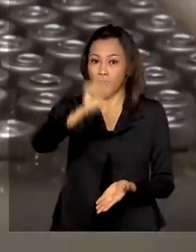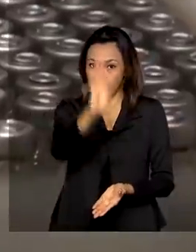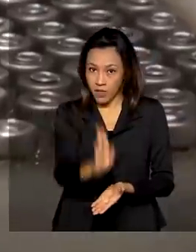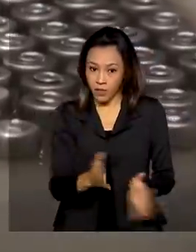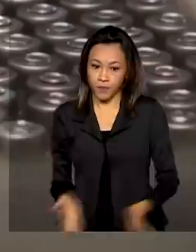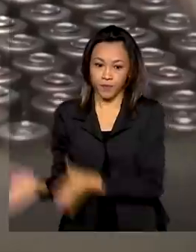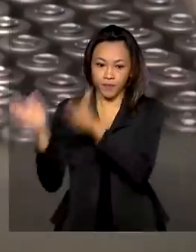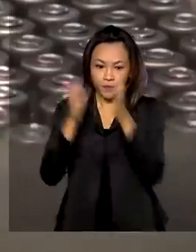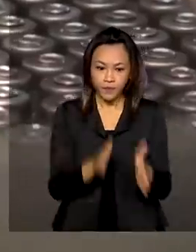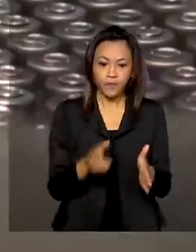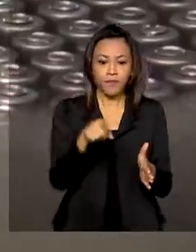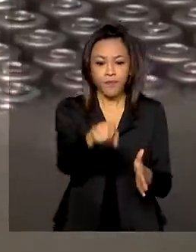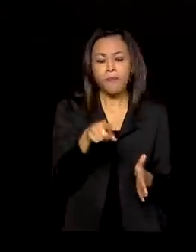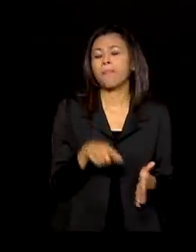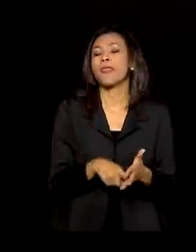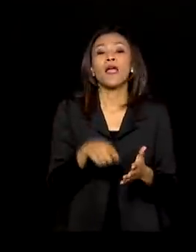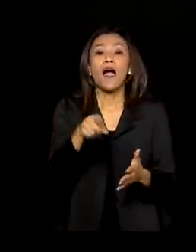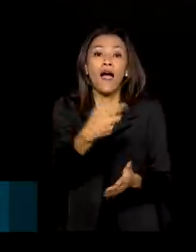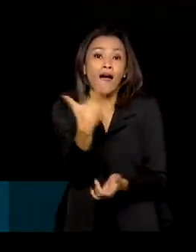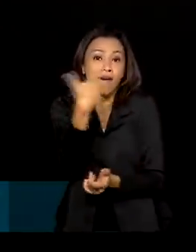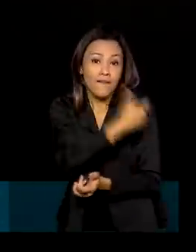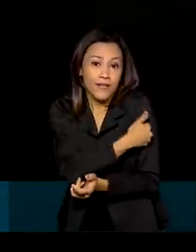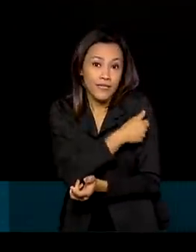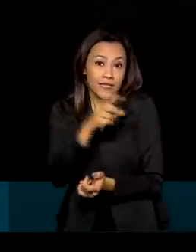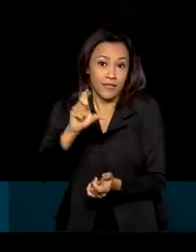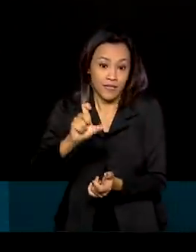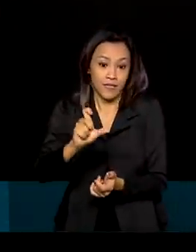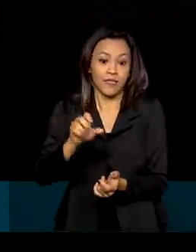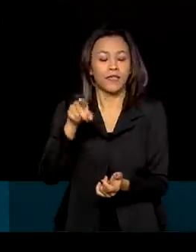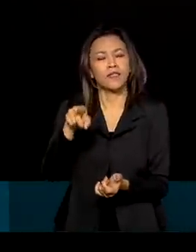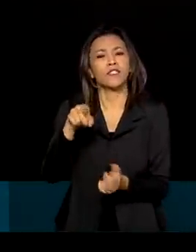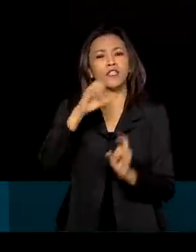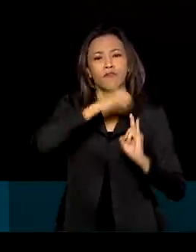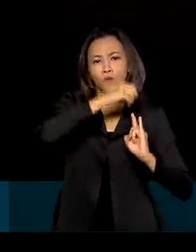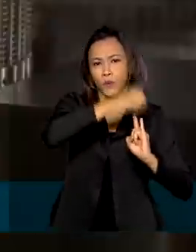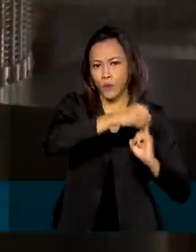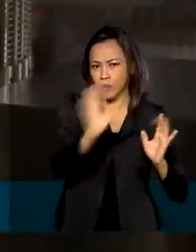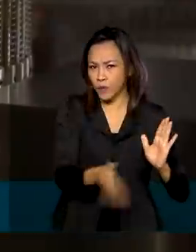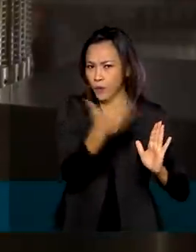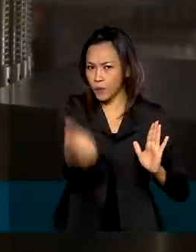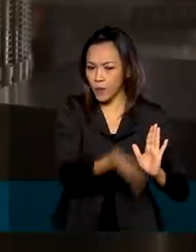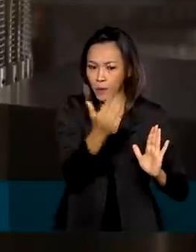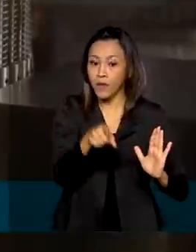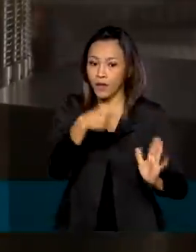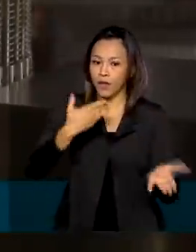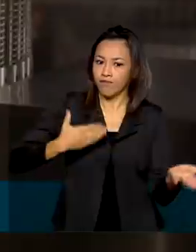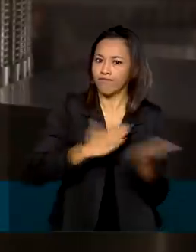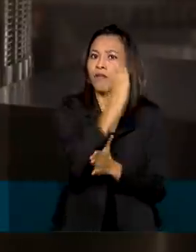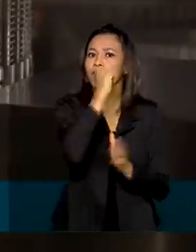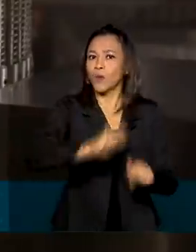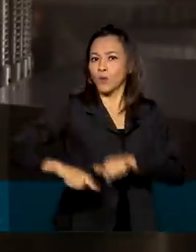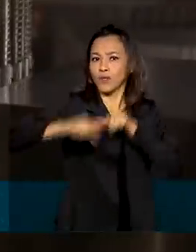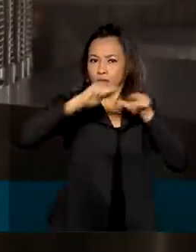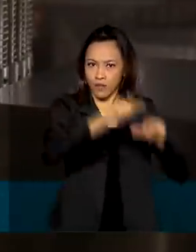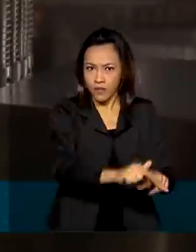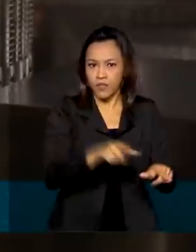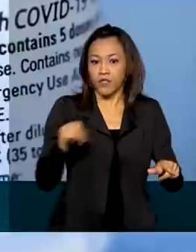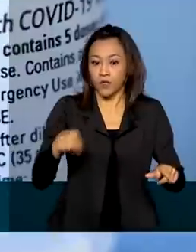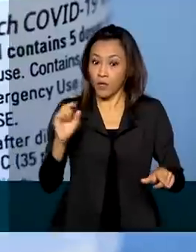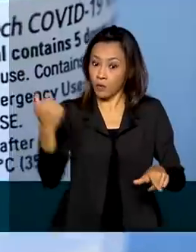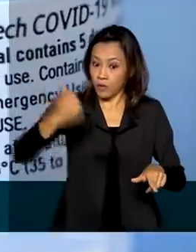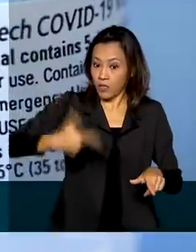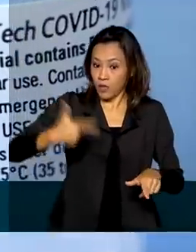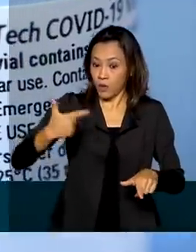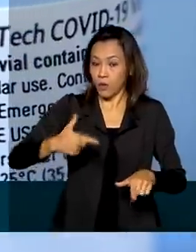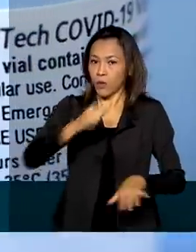A vacina de Oxford, produzida pela Fiocruz, agora tem registro definitivo da Anvisa. Este é o segundo registro liberado no Brasil.